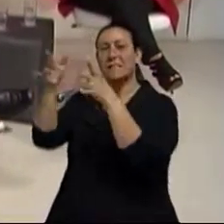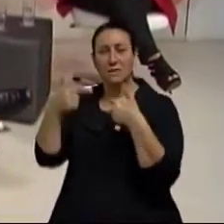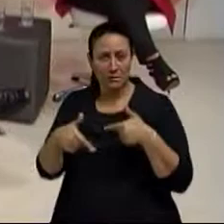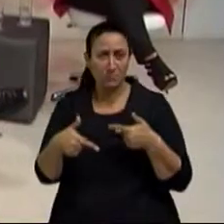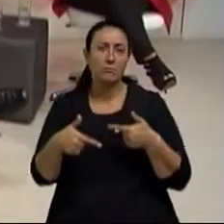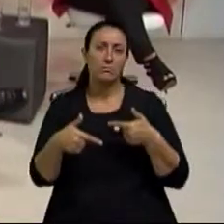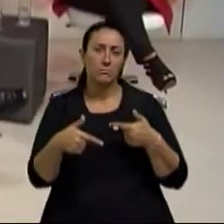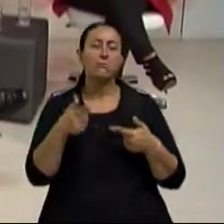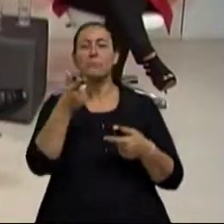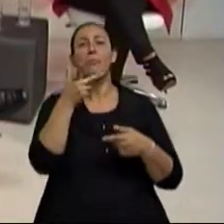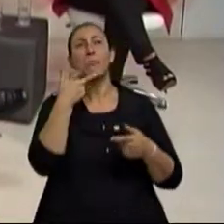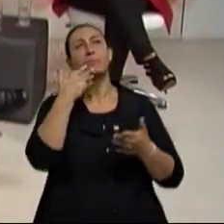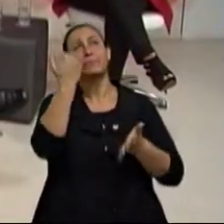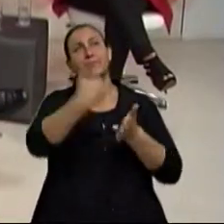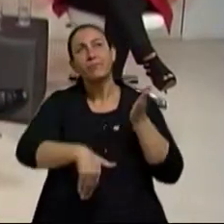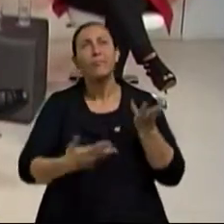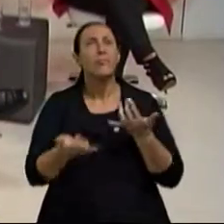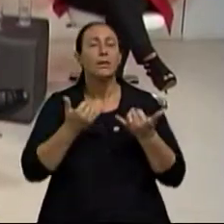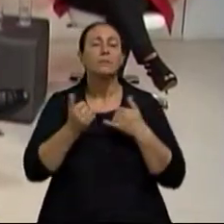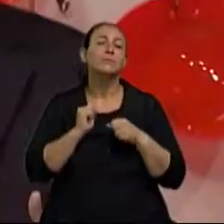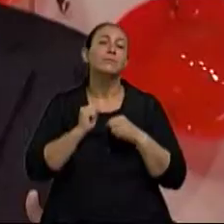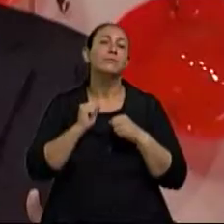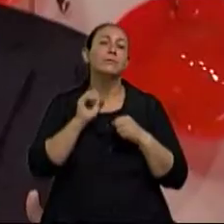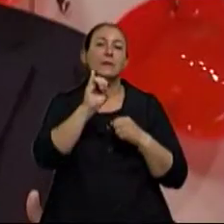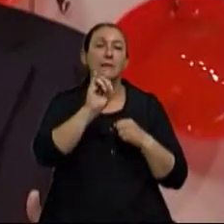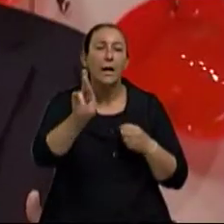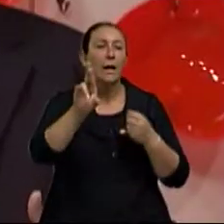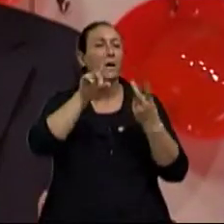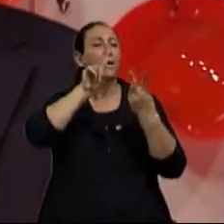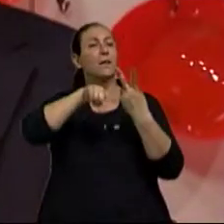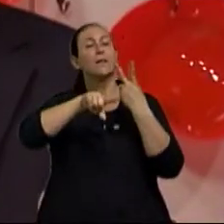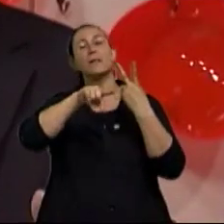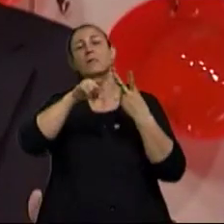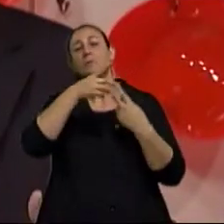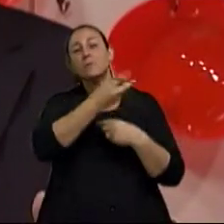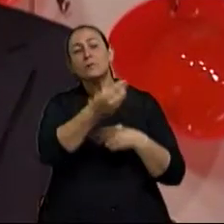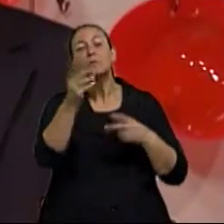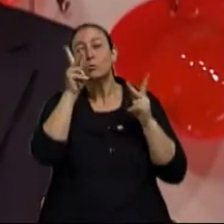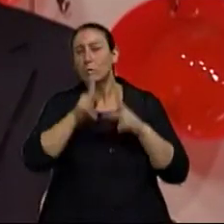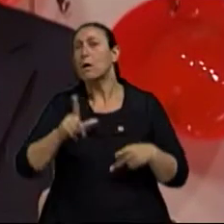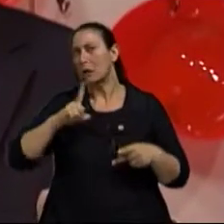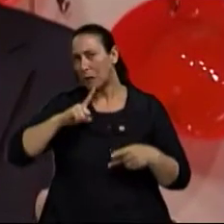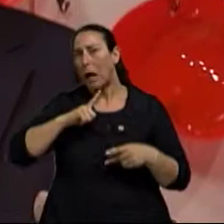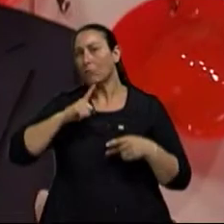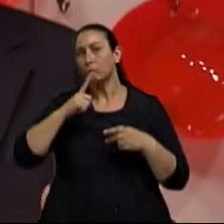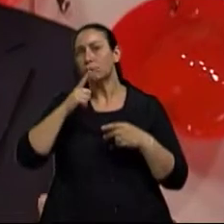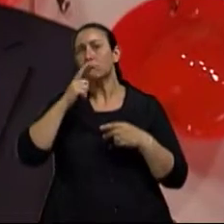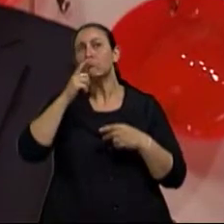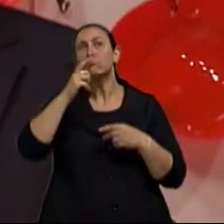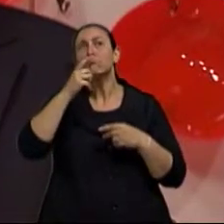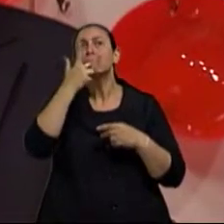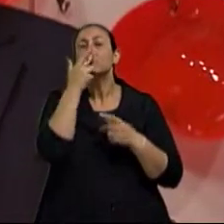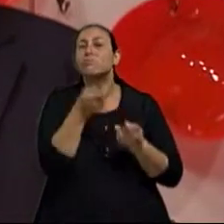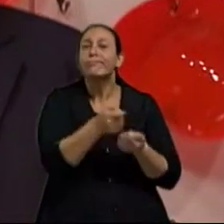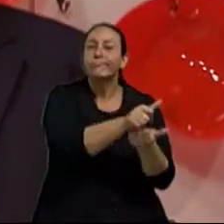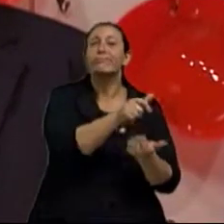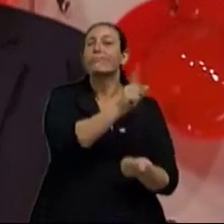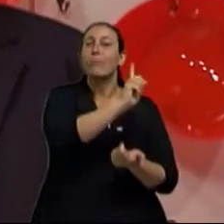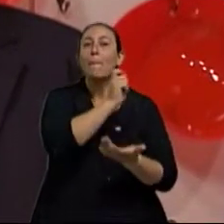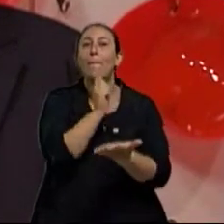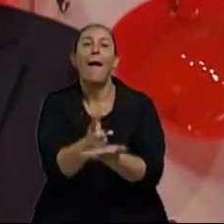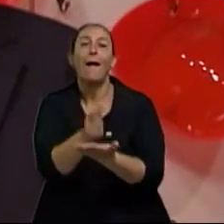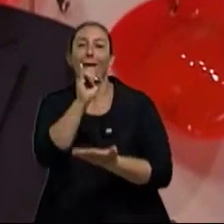de desconto no imposto de renda, questões de pagamento direto a pessoas que não declaram imposto de renda ou mesmo a quem declara. Então, o Estado